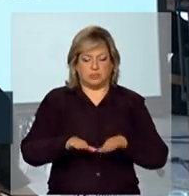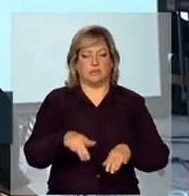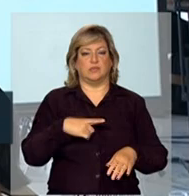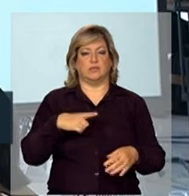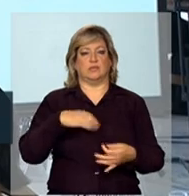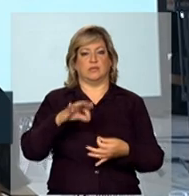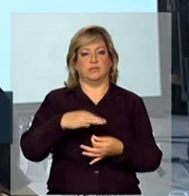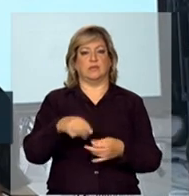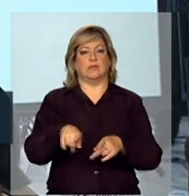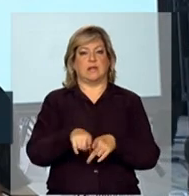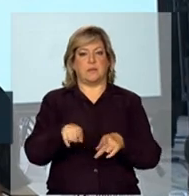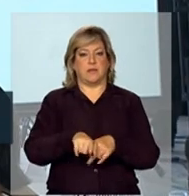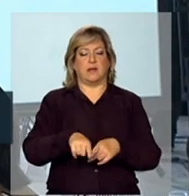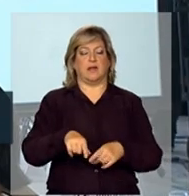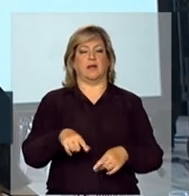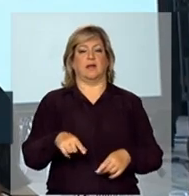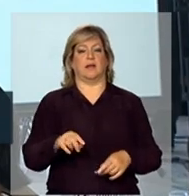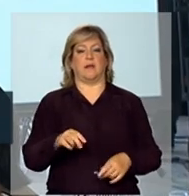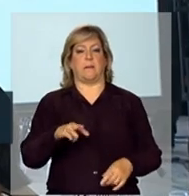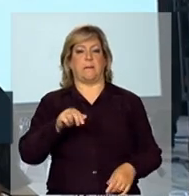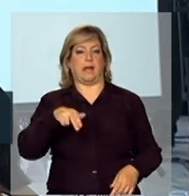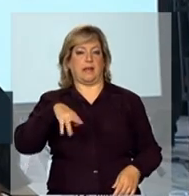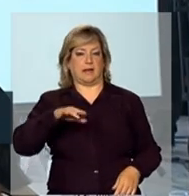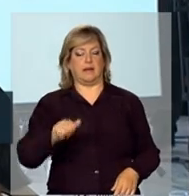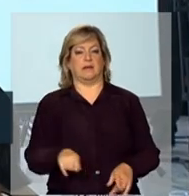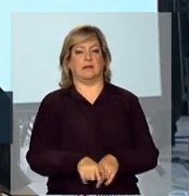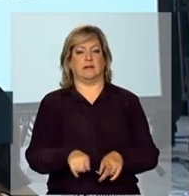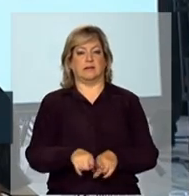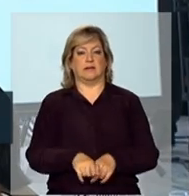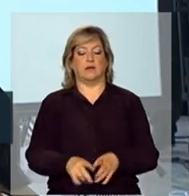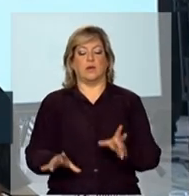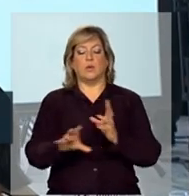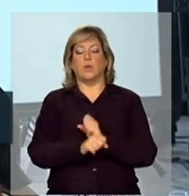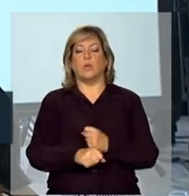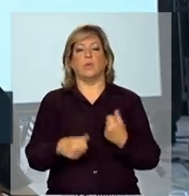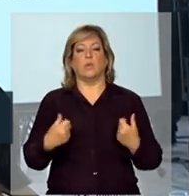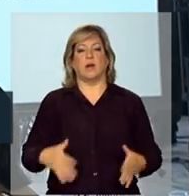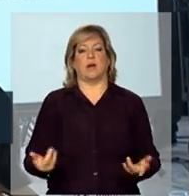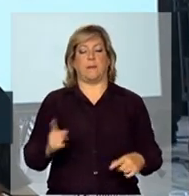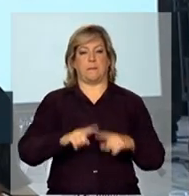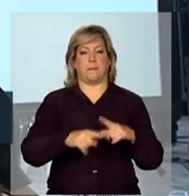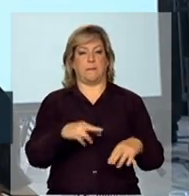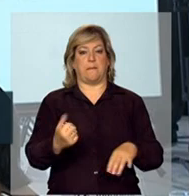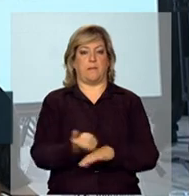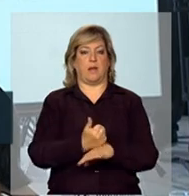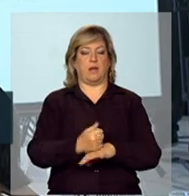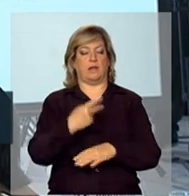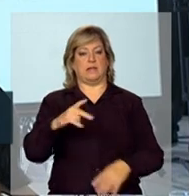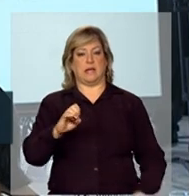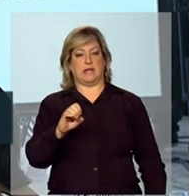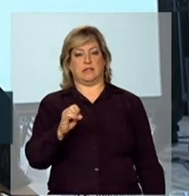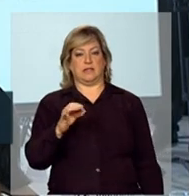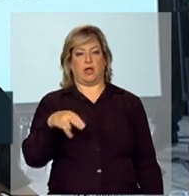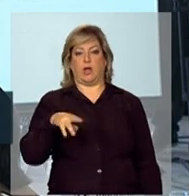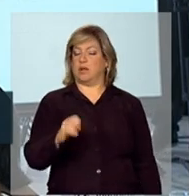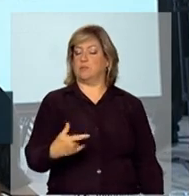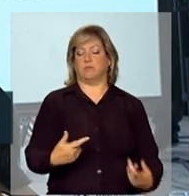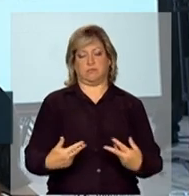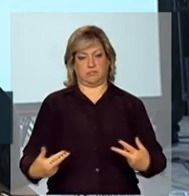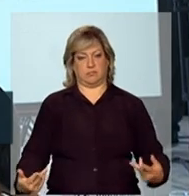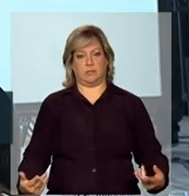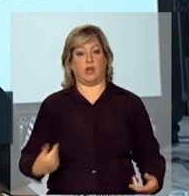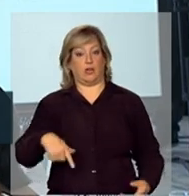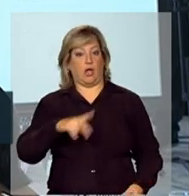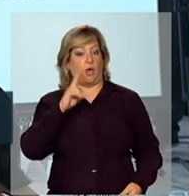serve também para gastos correntes, comprar material, melhorar seu estoque e assim por diante. Nós estamos